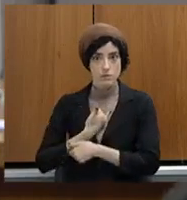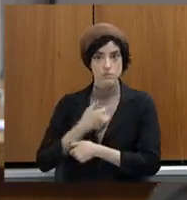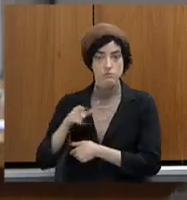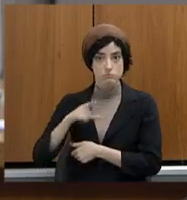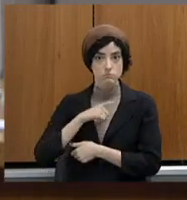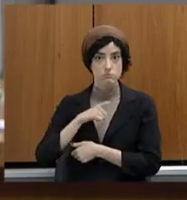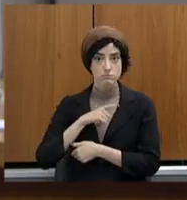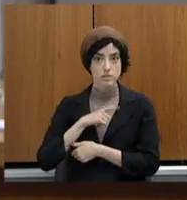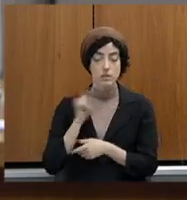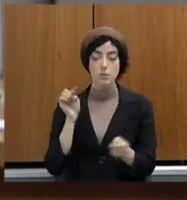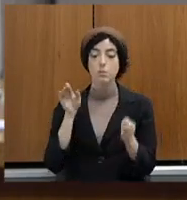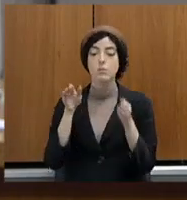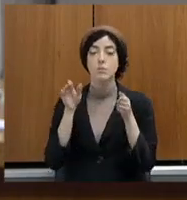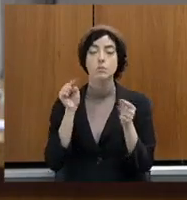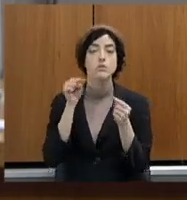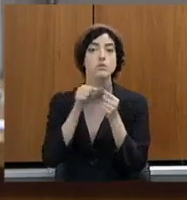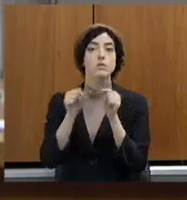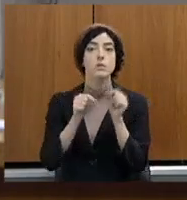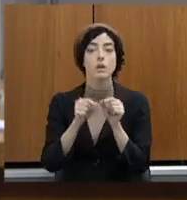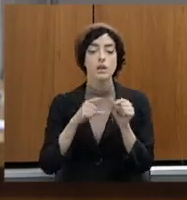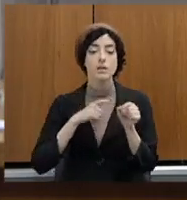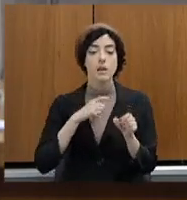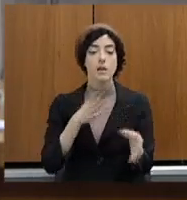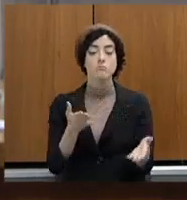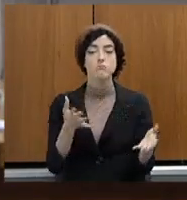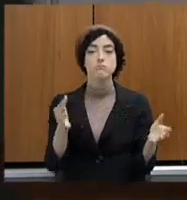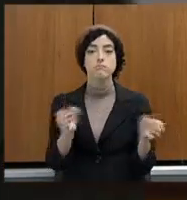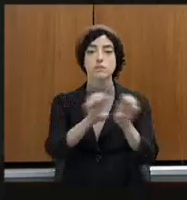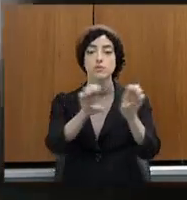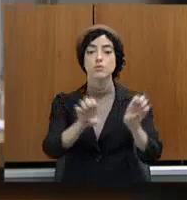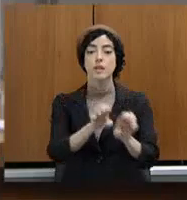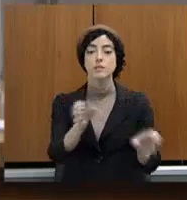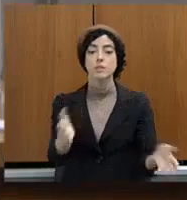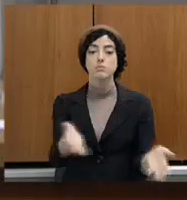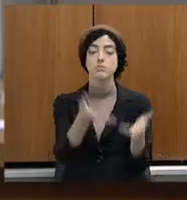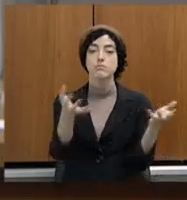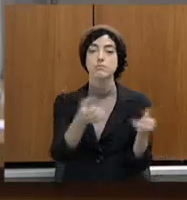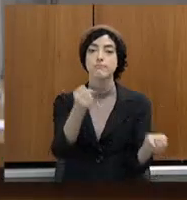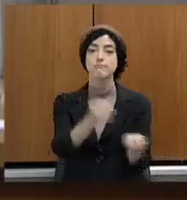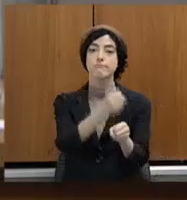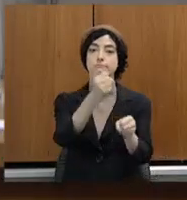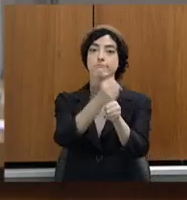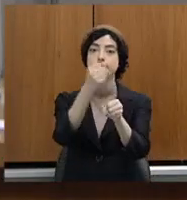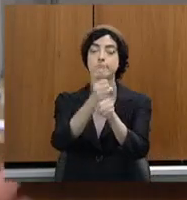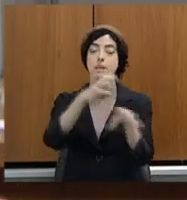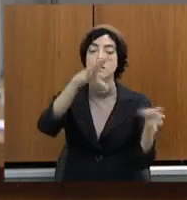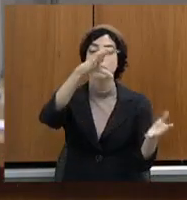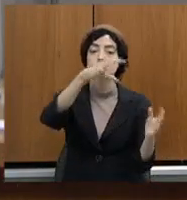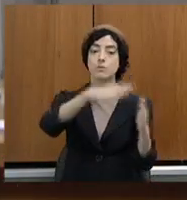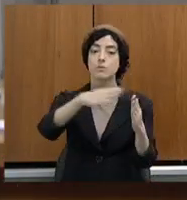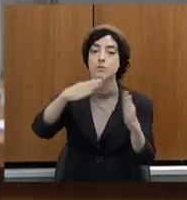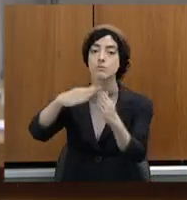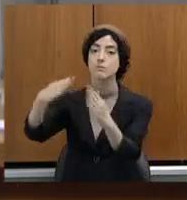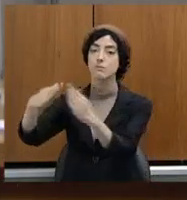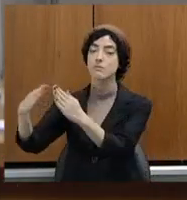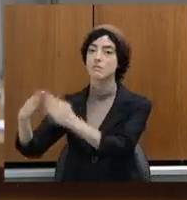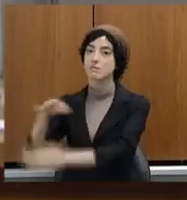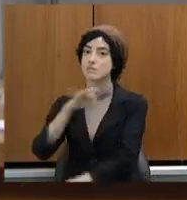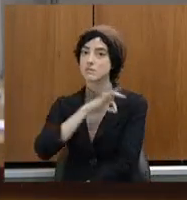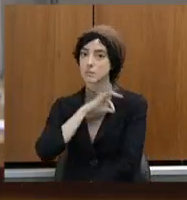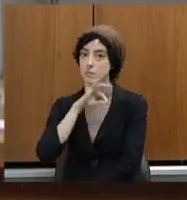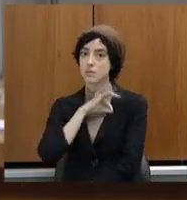2, e estou aqui consignando. Isso, para a Polícia Civil, para todos os nossos servidores, é